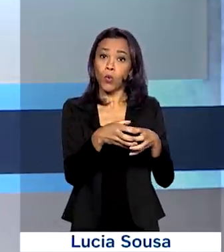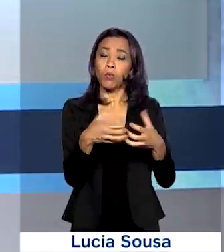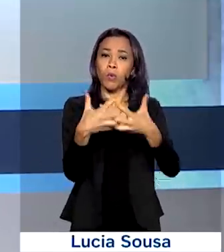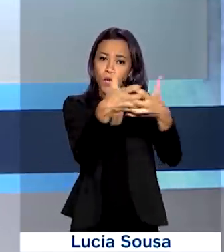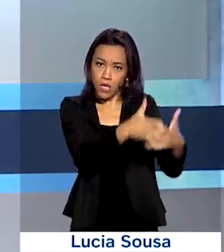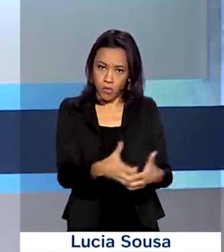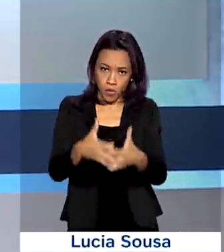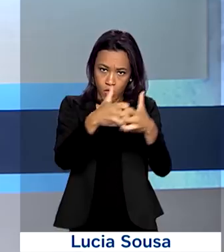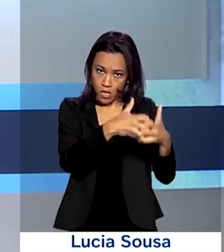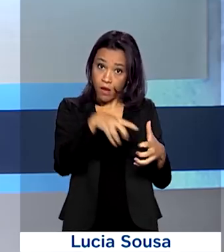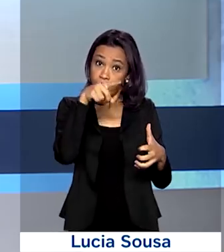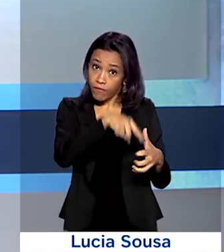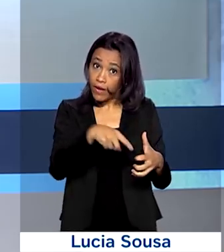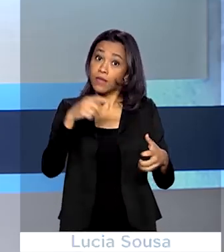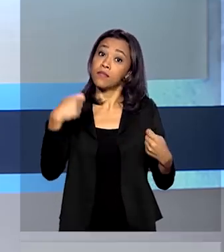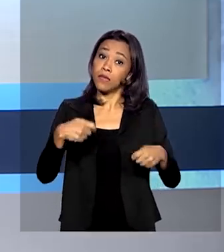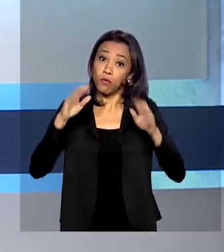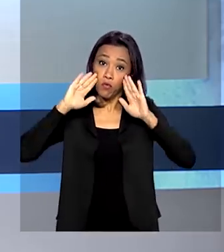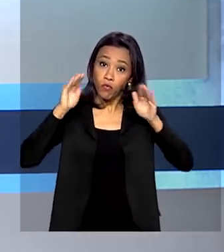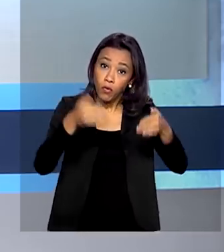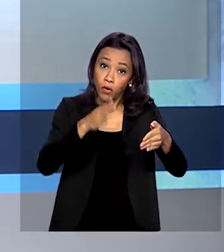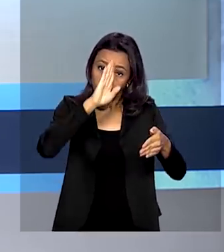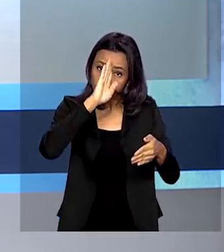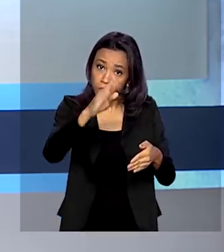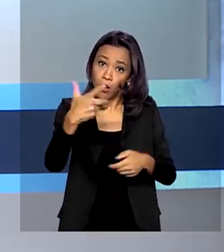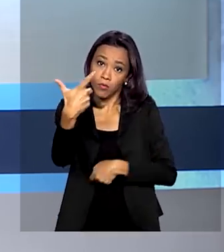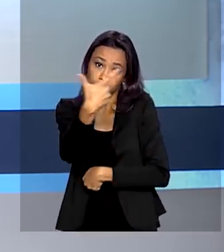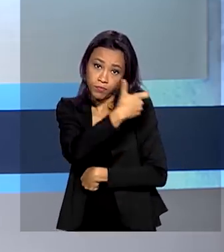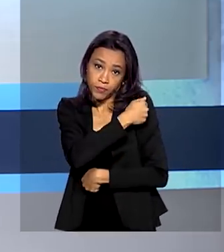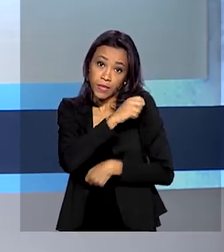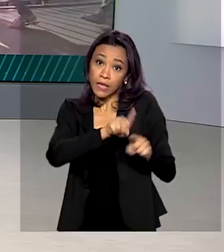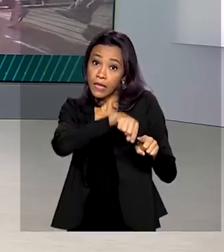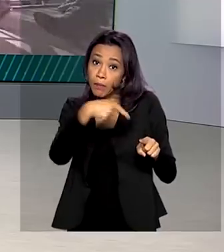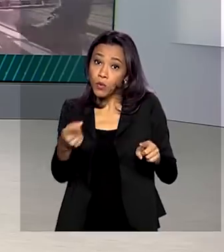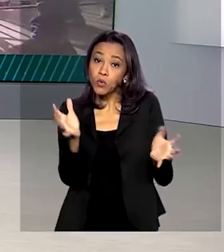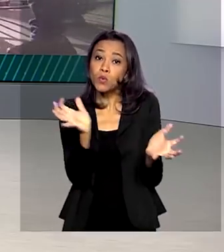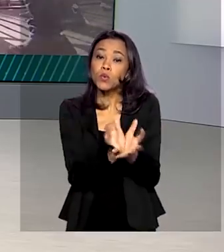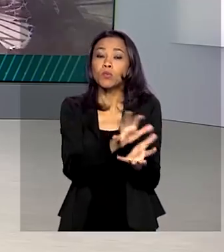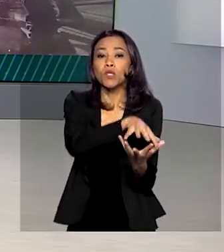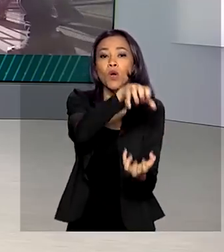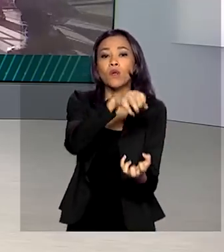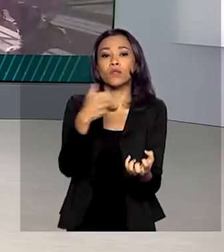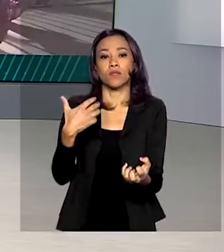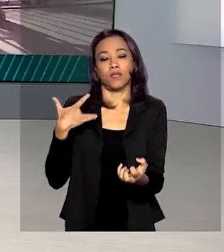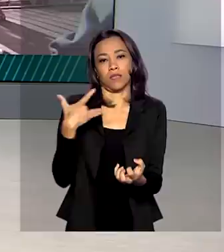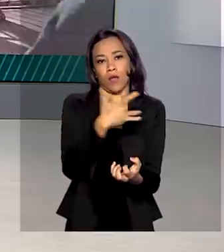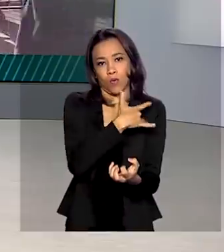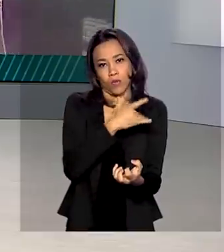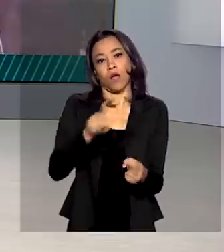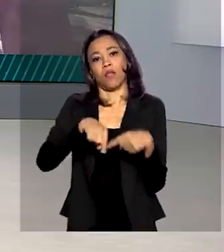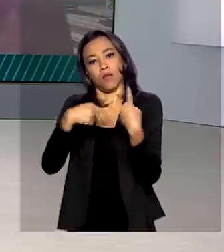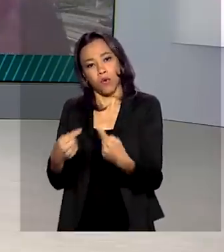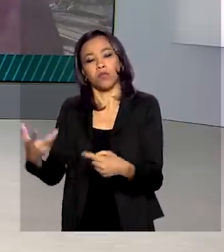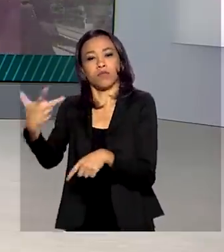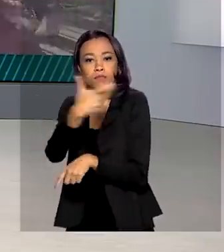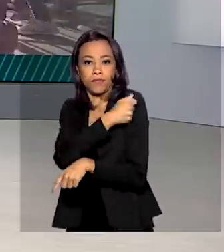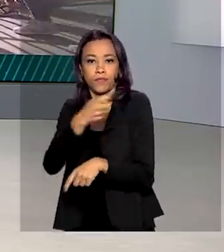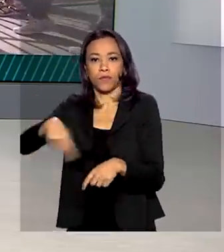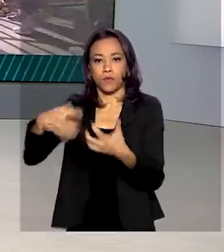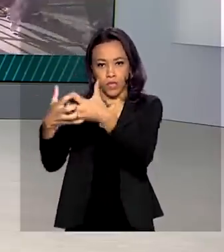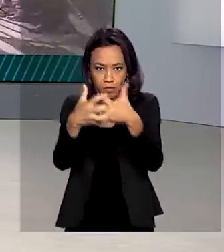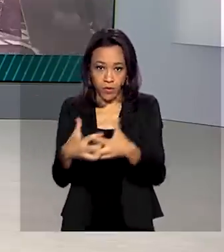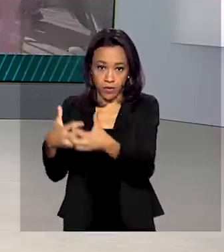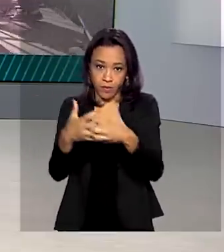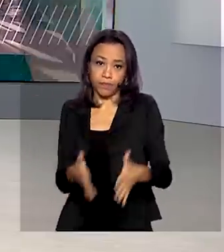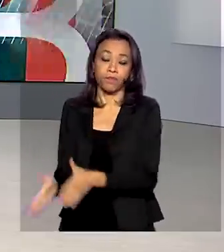vacina da gripe logo depois dos idosos e profissionais de saúde. A Força Nacional de Segurança Pública vai atuar em todo